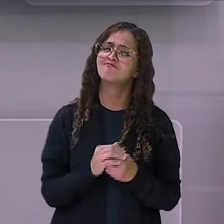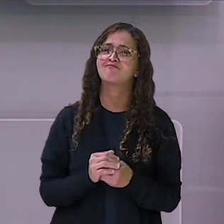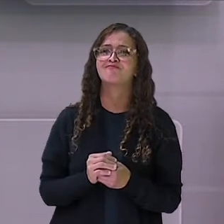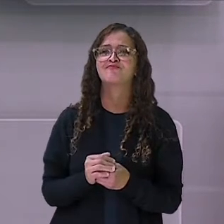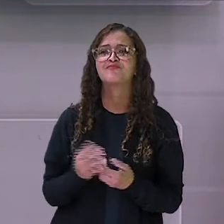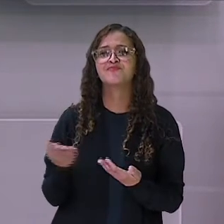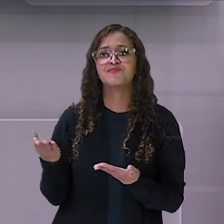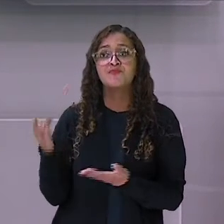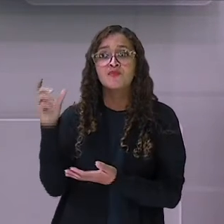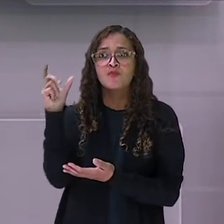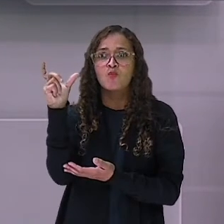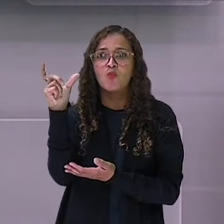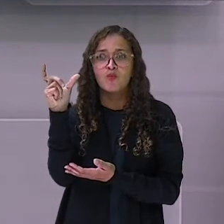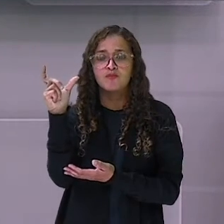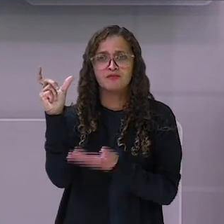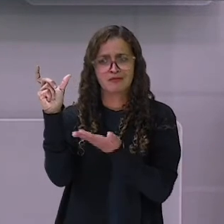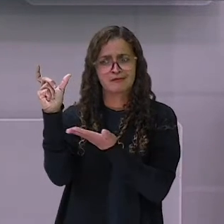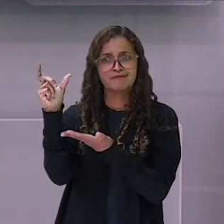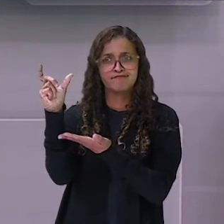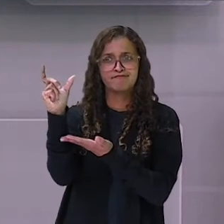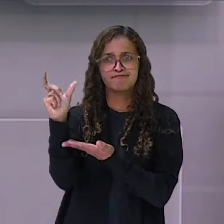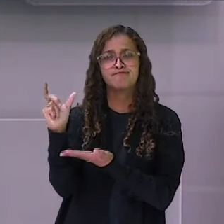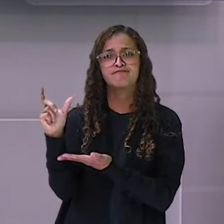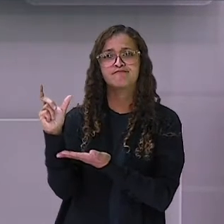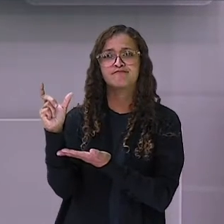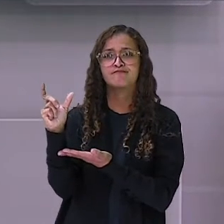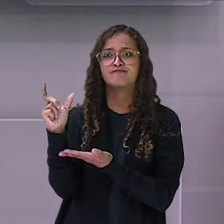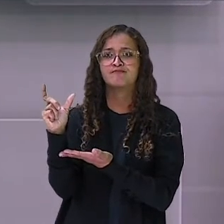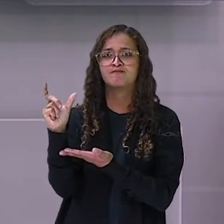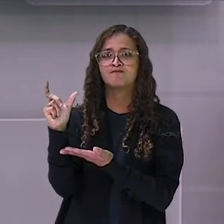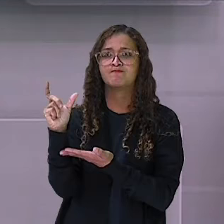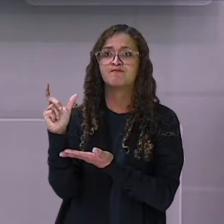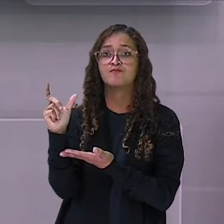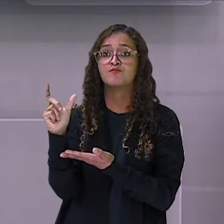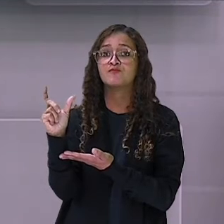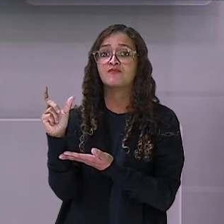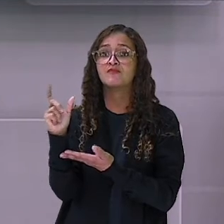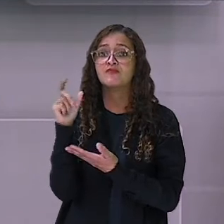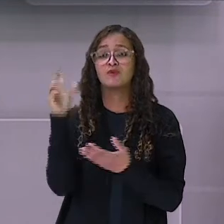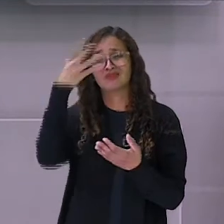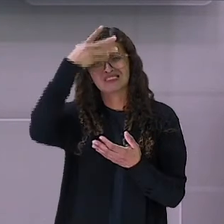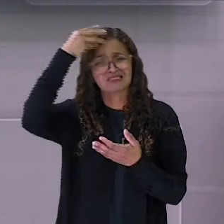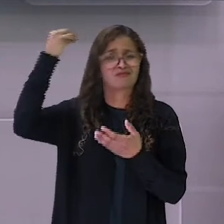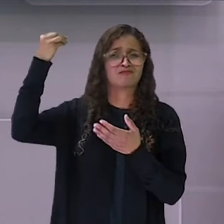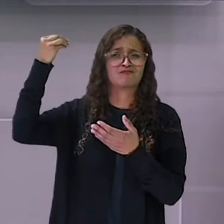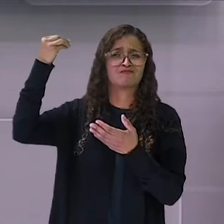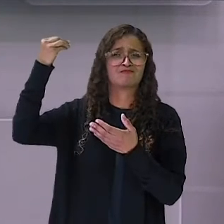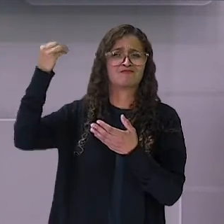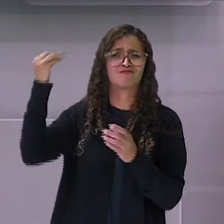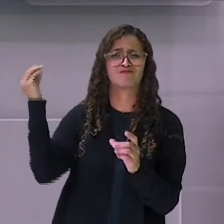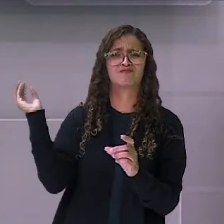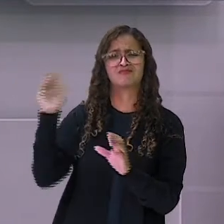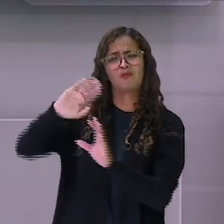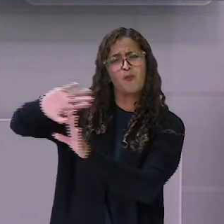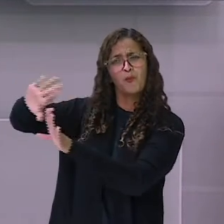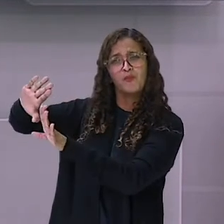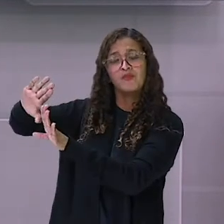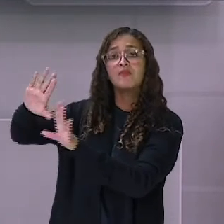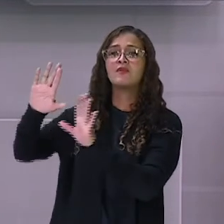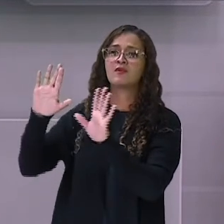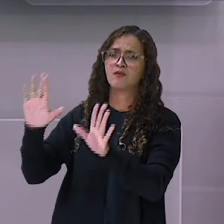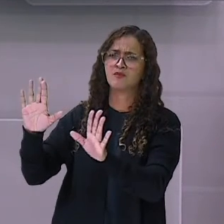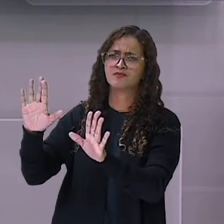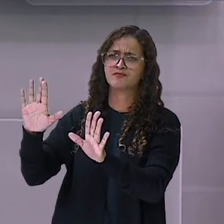Então, eu tenho aqui a palavra rato, né? Então, nós vamos esquecer da sílaba rá, da